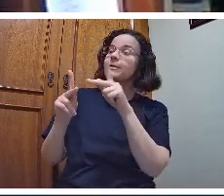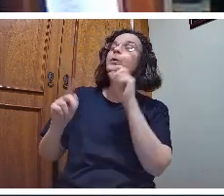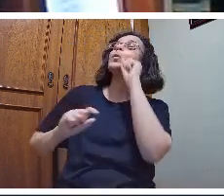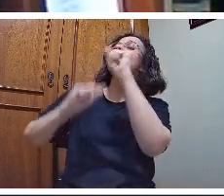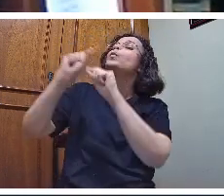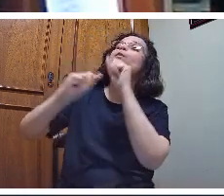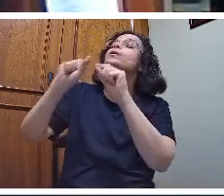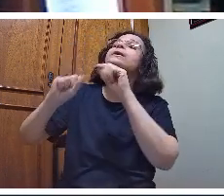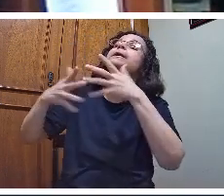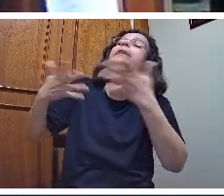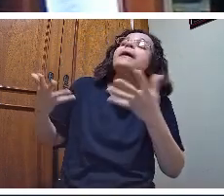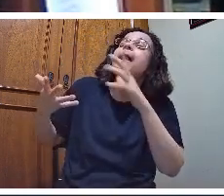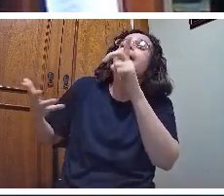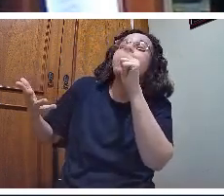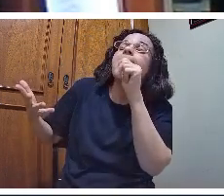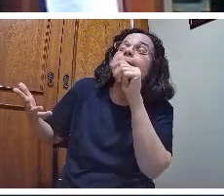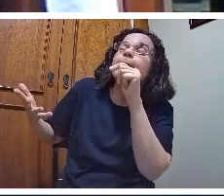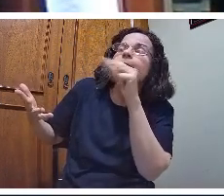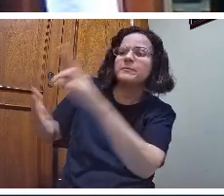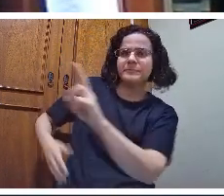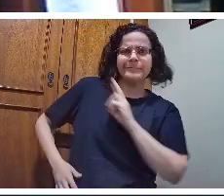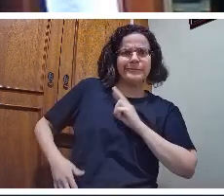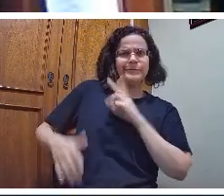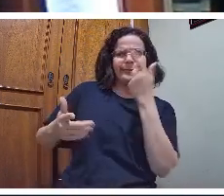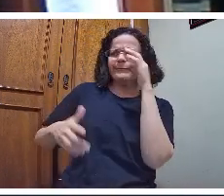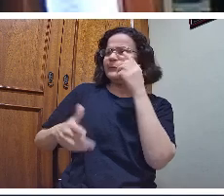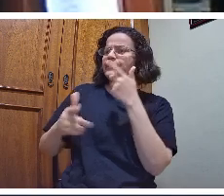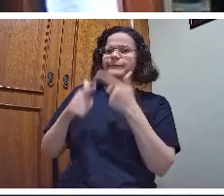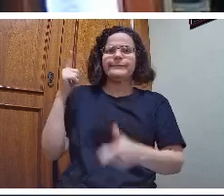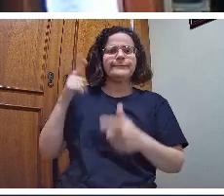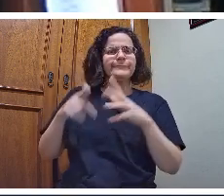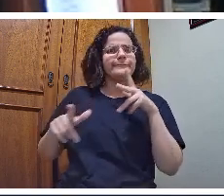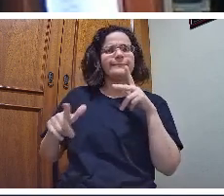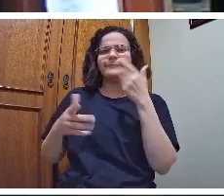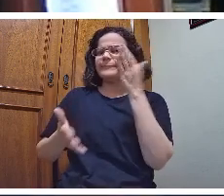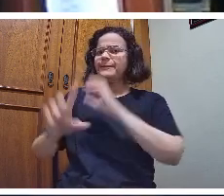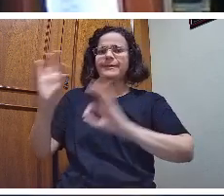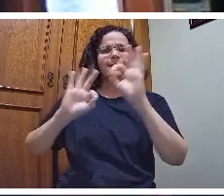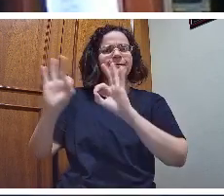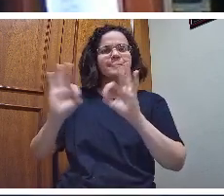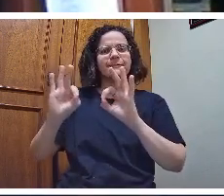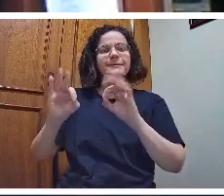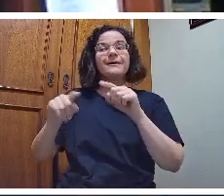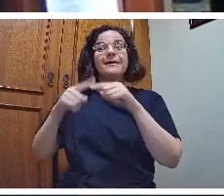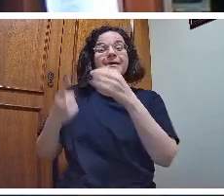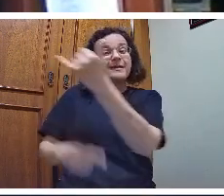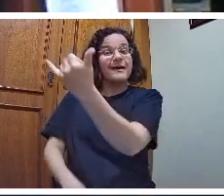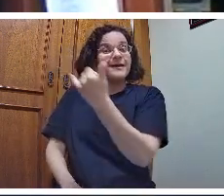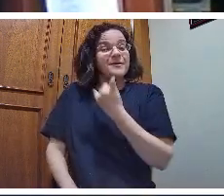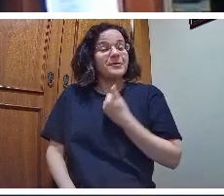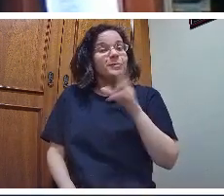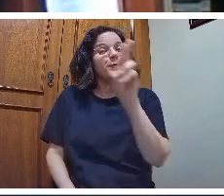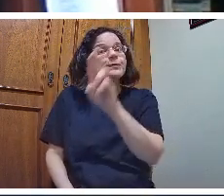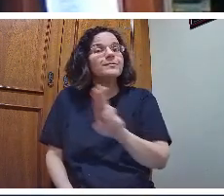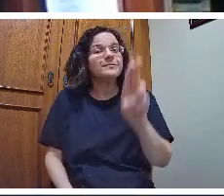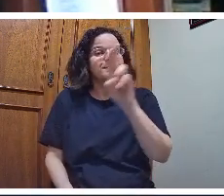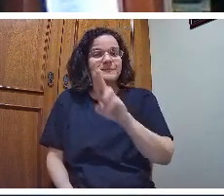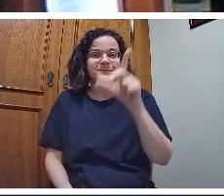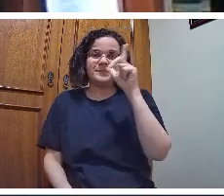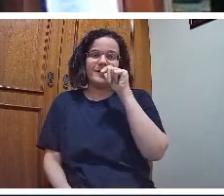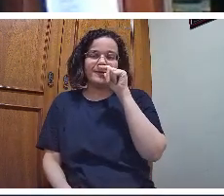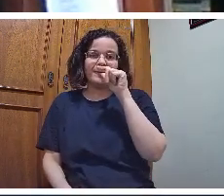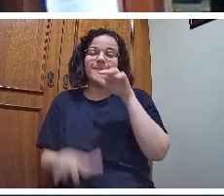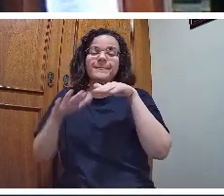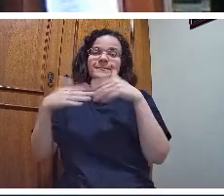é água. E ele me deu uma resposta que não tem nada a ver com a minha pergunta. Ele me deu um uso da água, mas é aquilo que ele sabe.